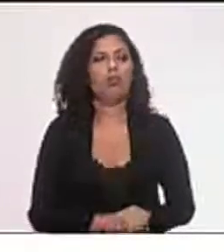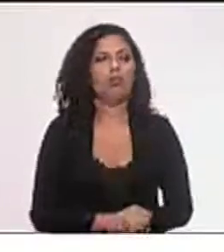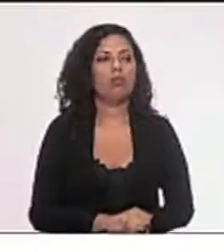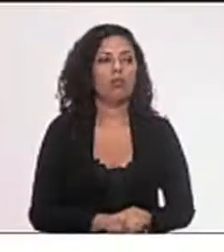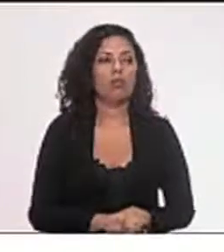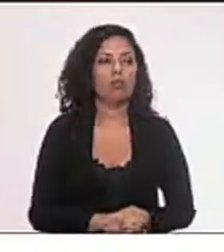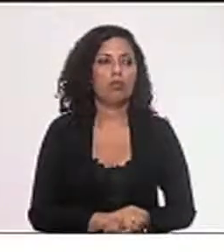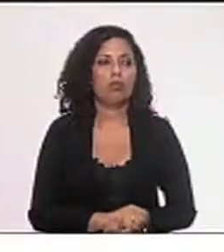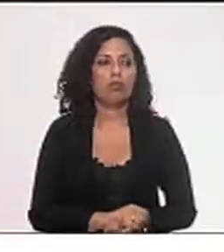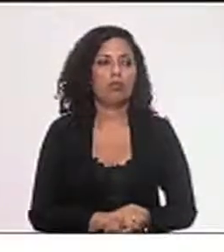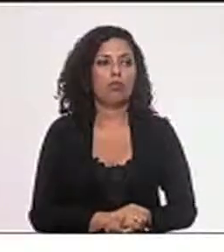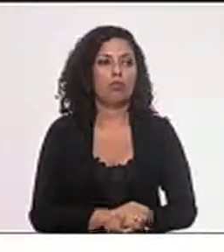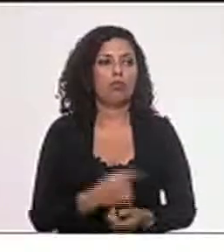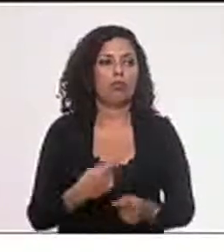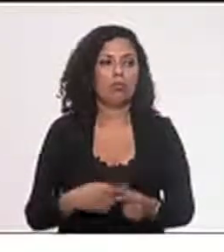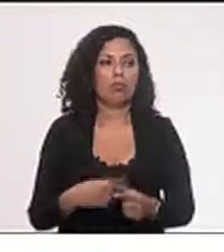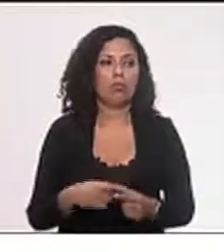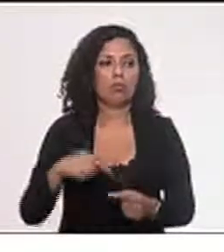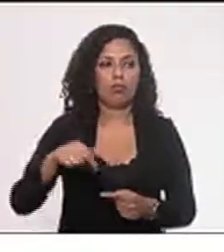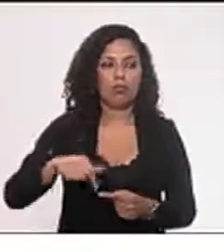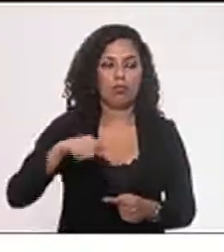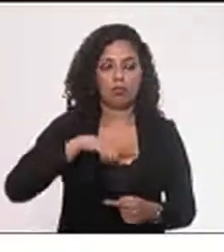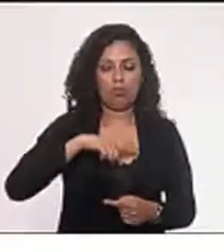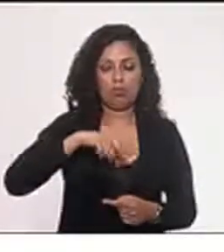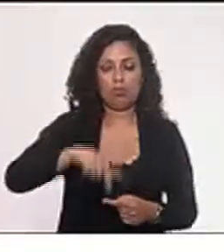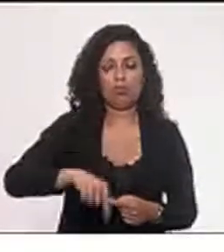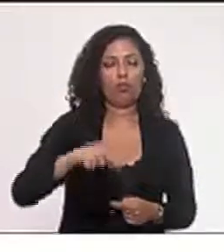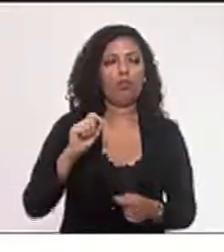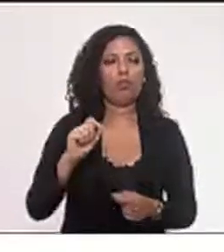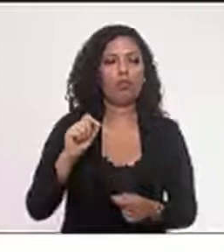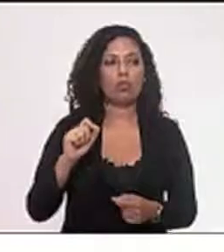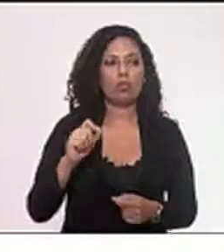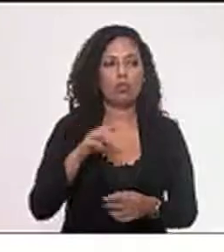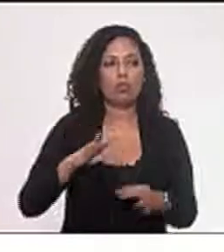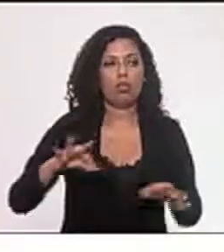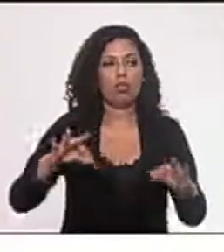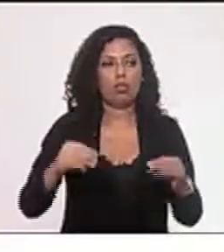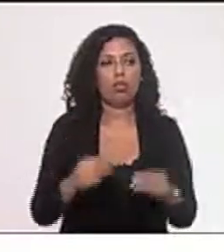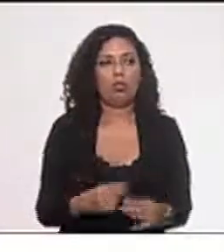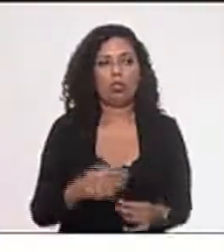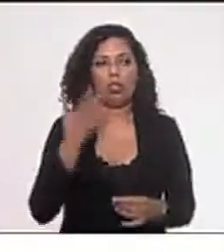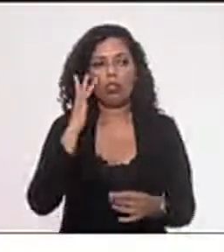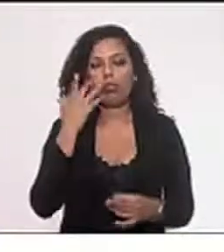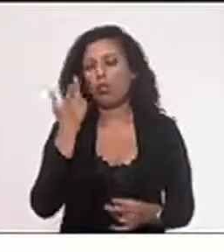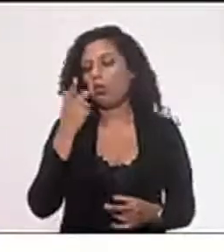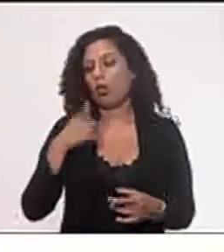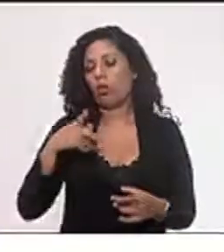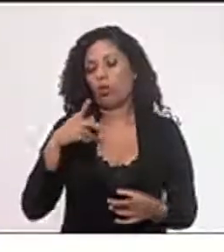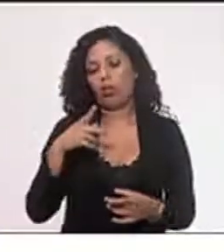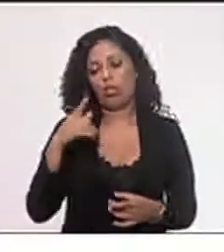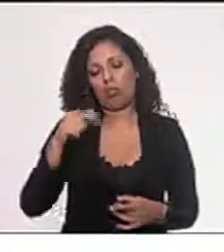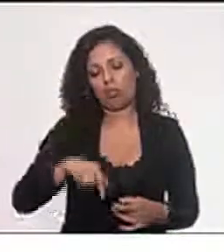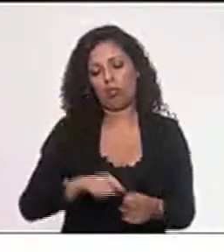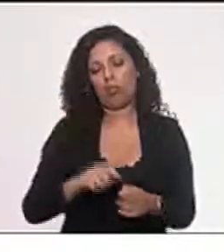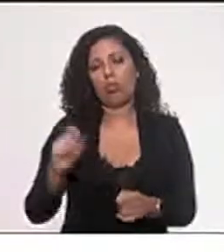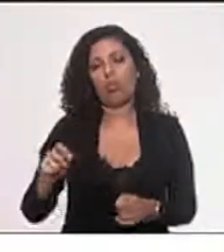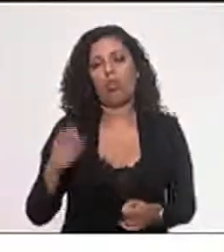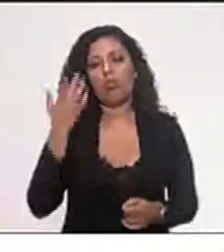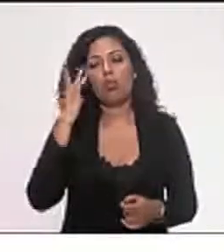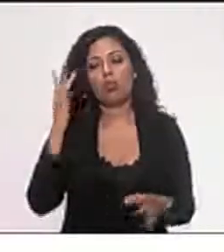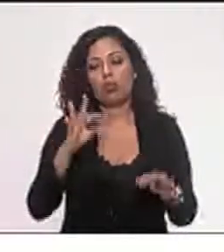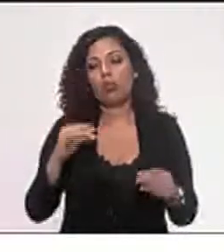Então, é isso que tem que ficar claro. Porque o que aconteceu aqui foi o seguinte, botou-se panos quentes, fingiu que o assunto acabou, e fim de papo, e segue a vida.